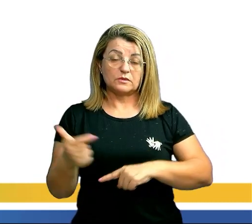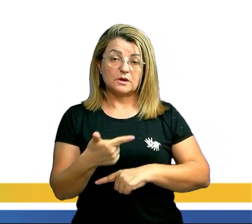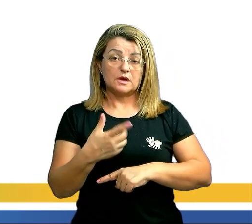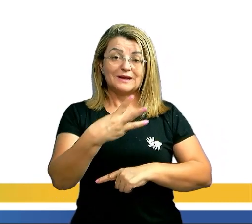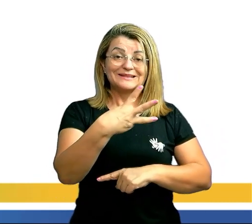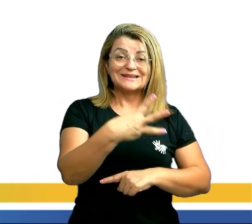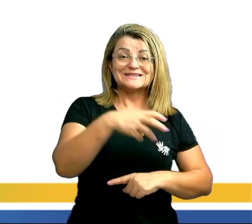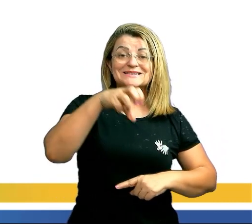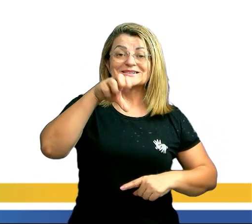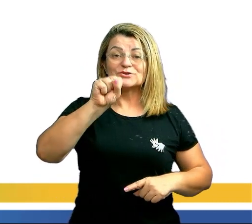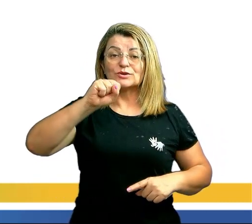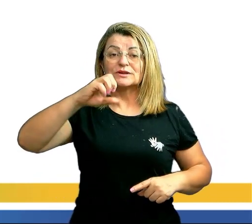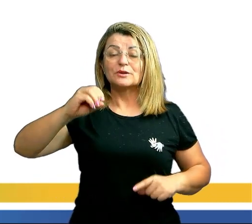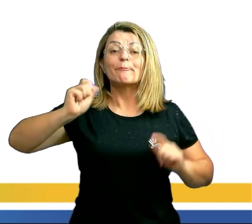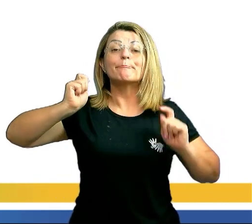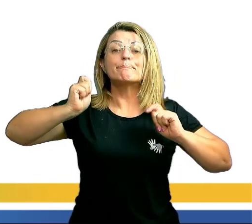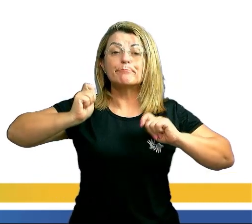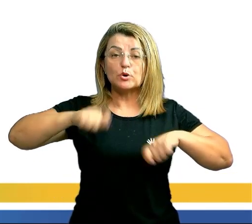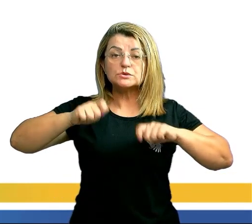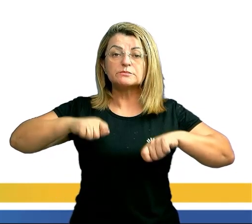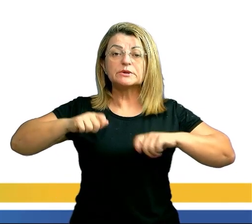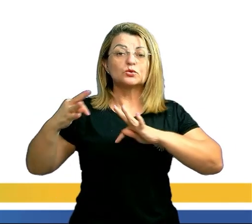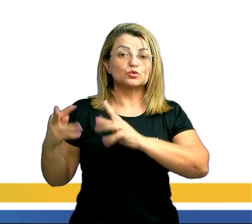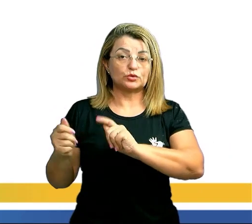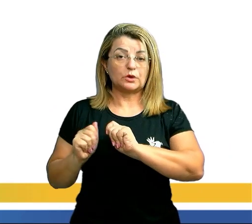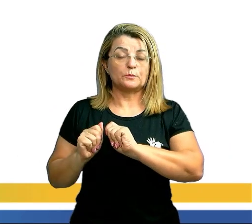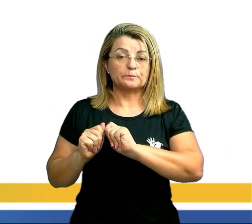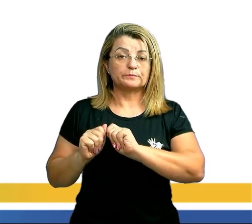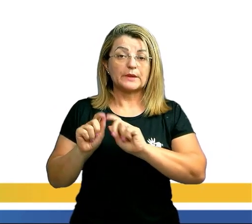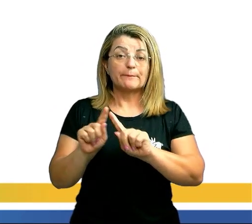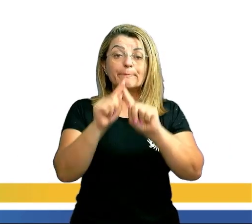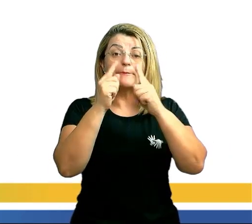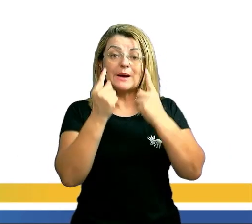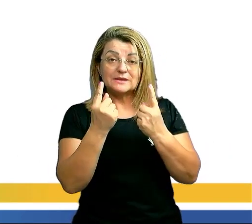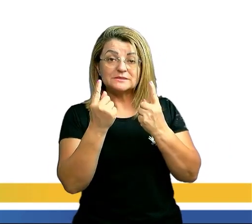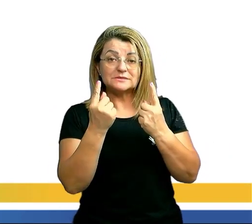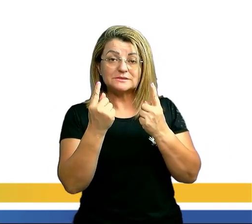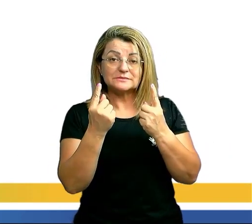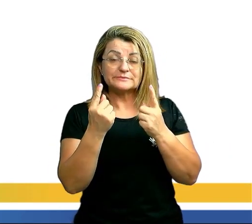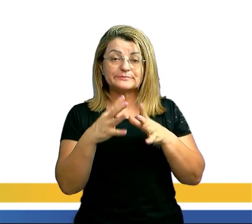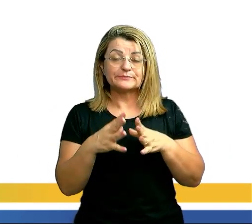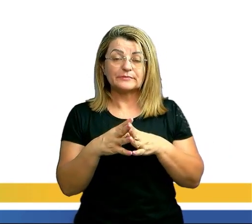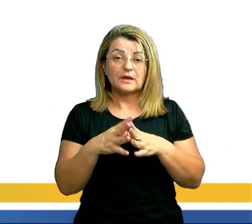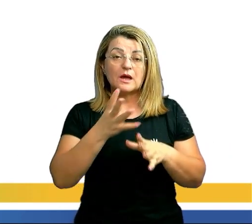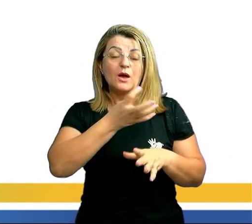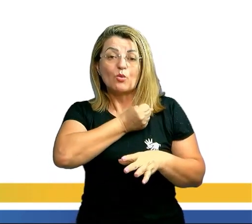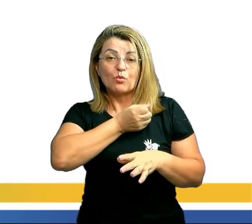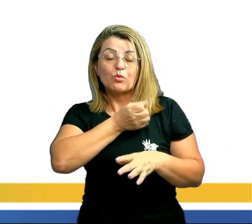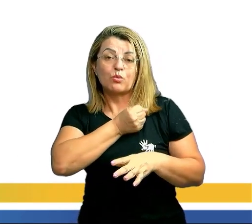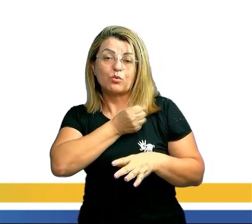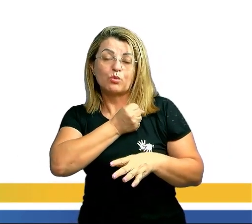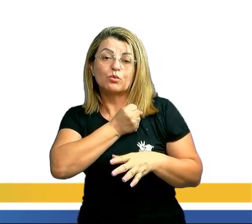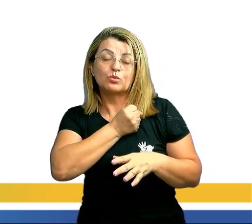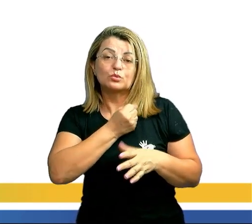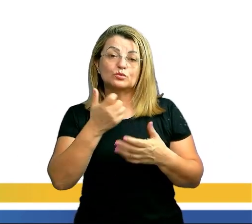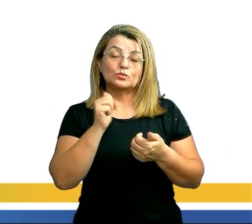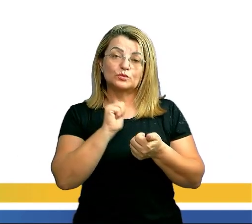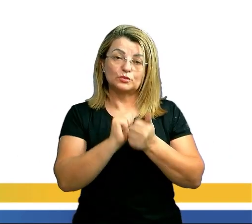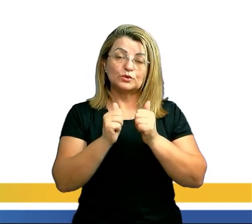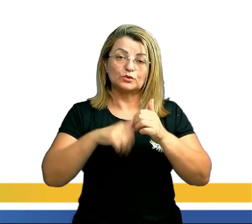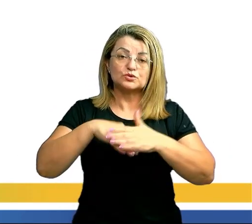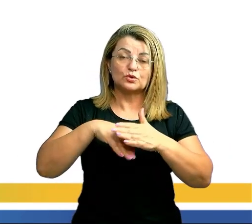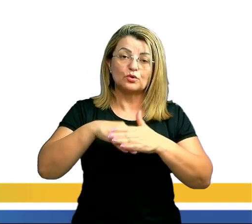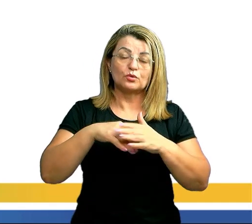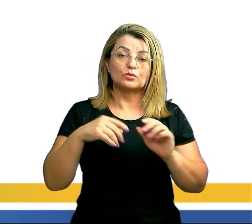trezentos e oitenta possibilidades ao todo. Mas, o número de jogos será trezentos e oitenta.